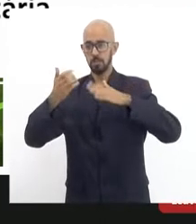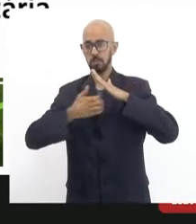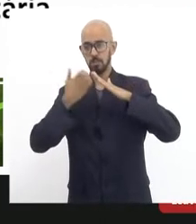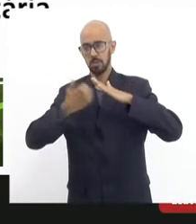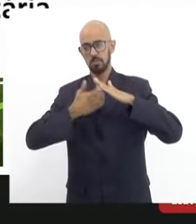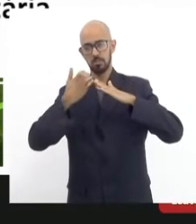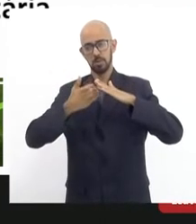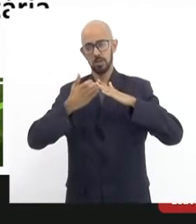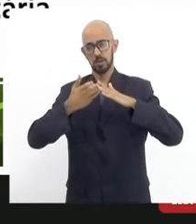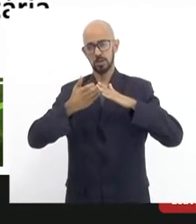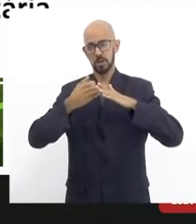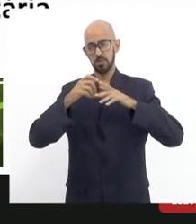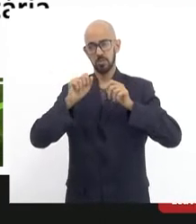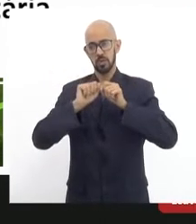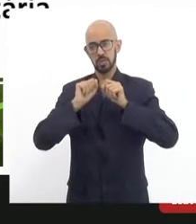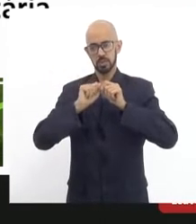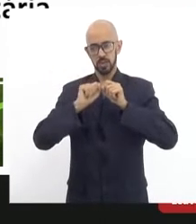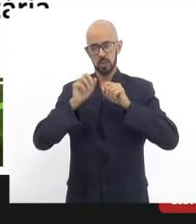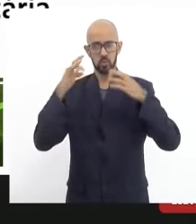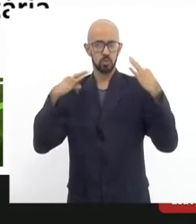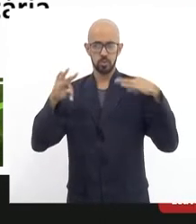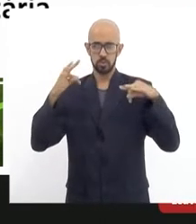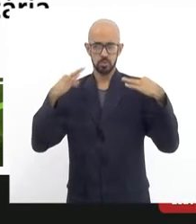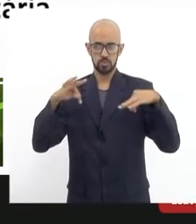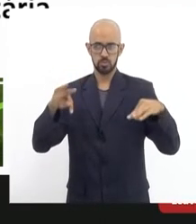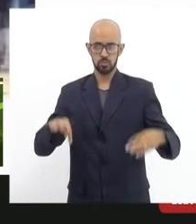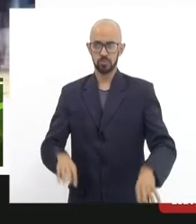de exploração turística, adiante.